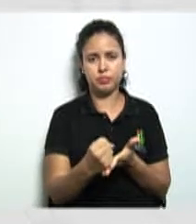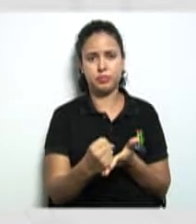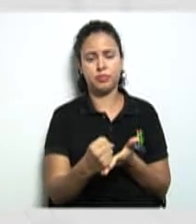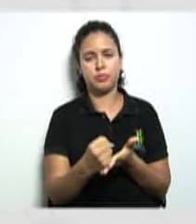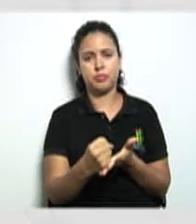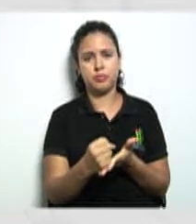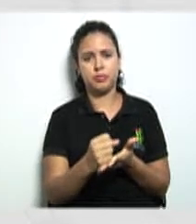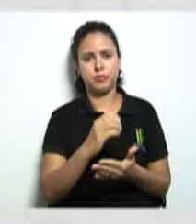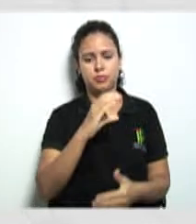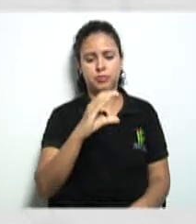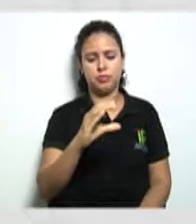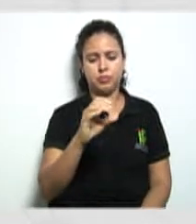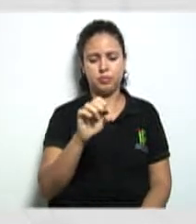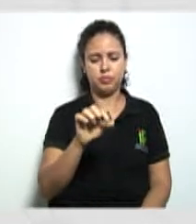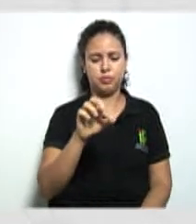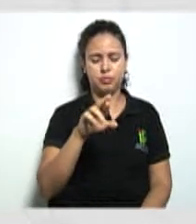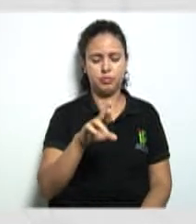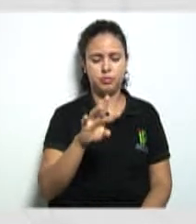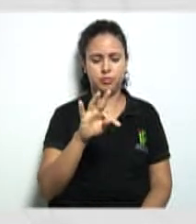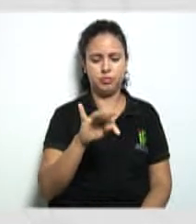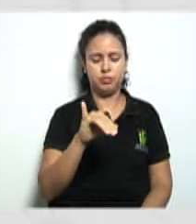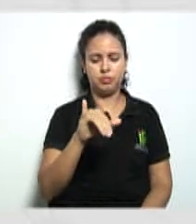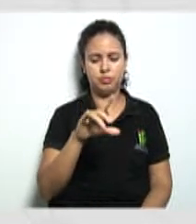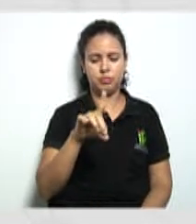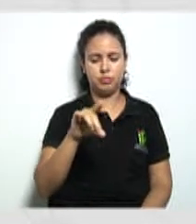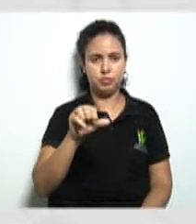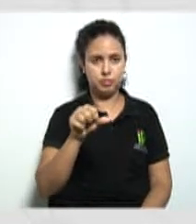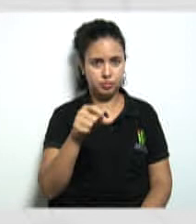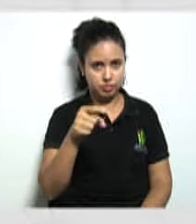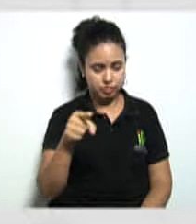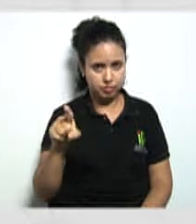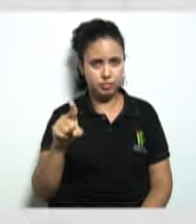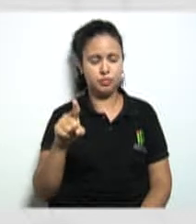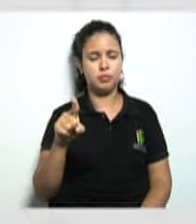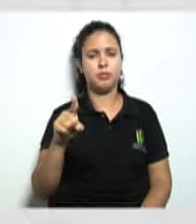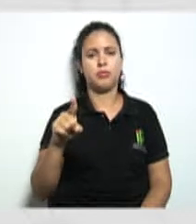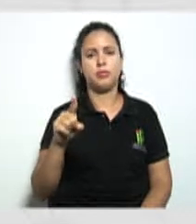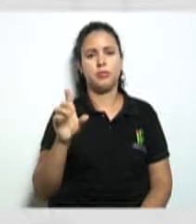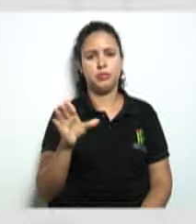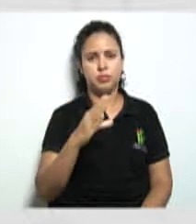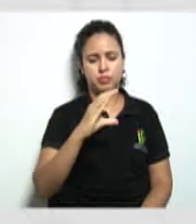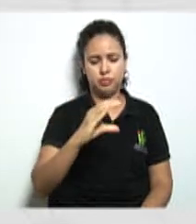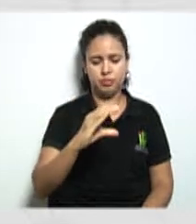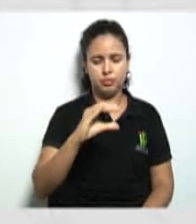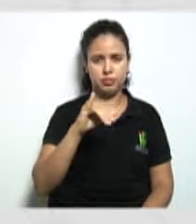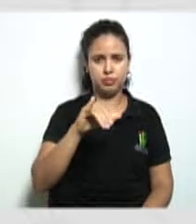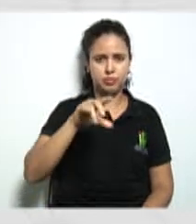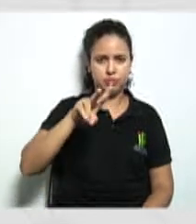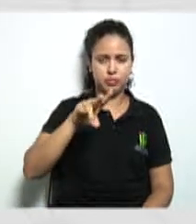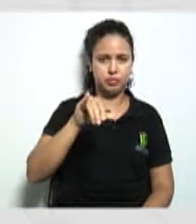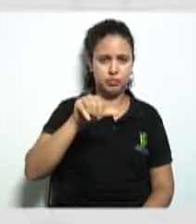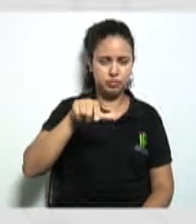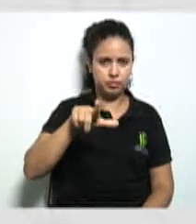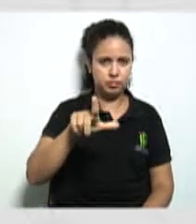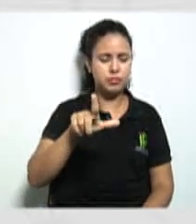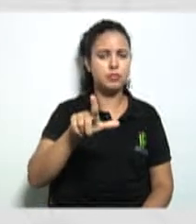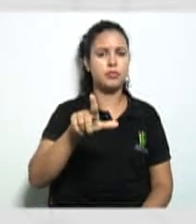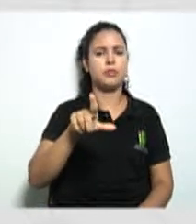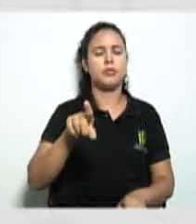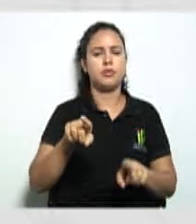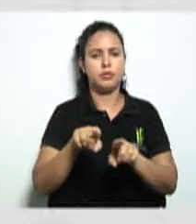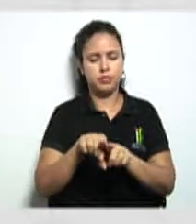certidão civil e criminal dos sócios diretores são sócios e também